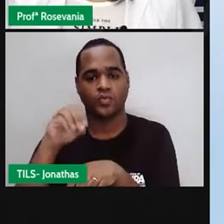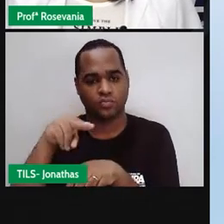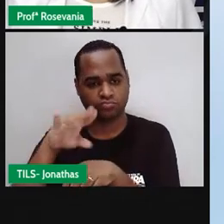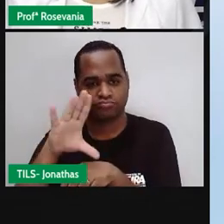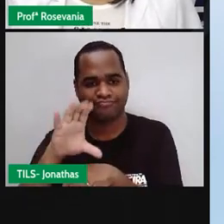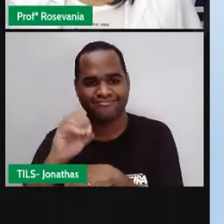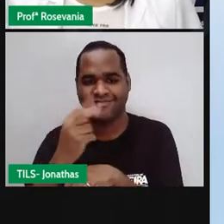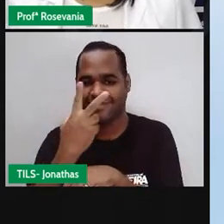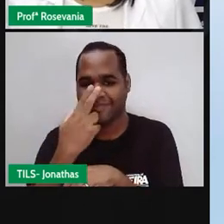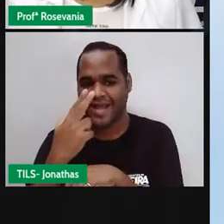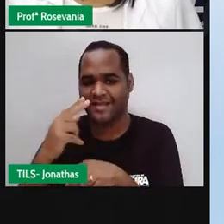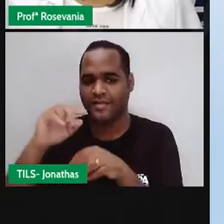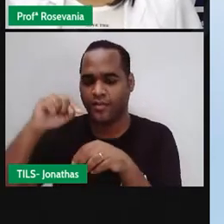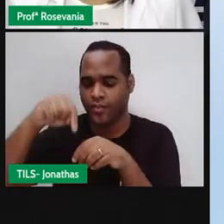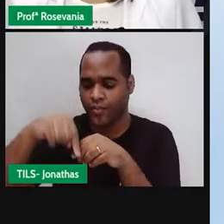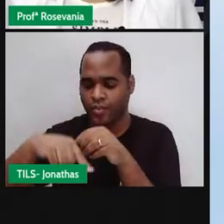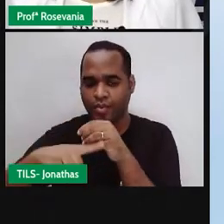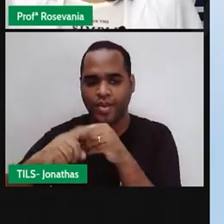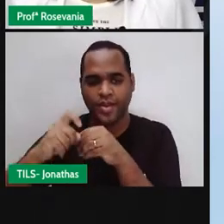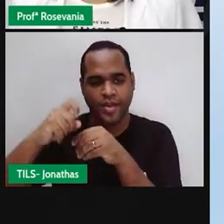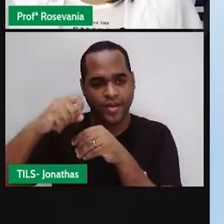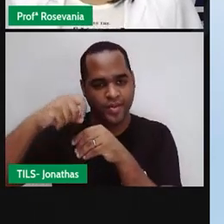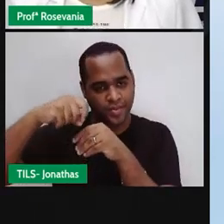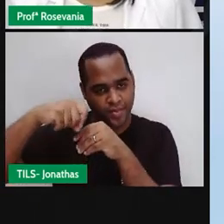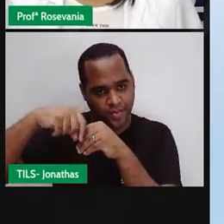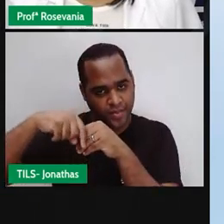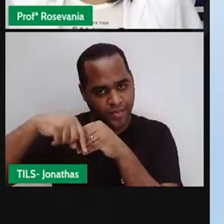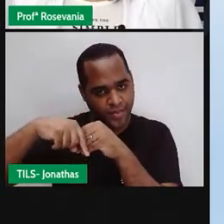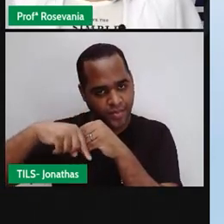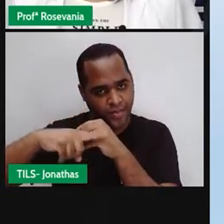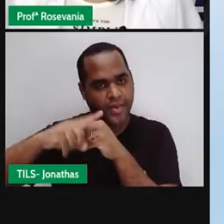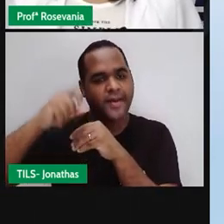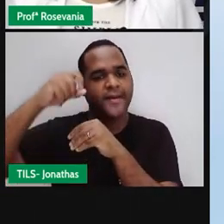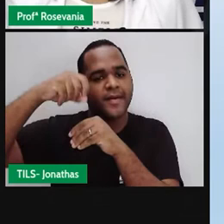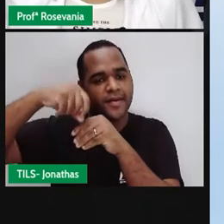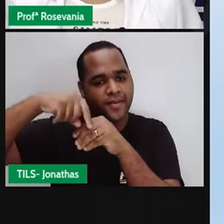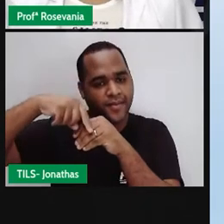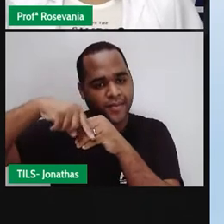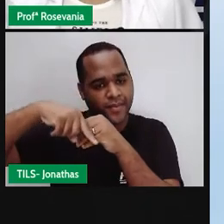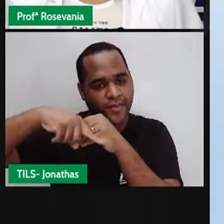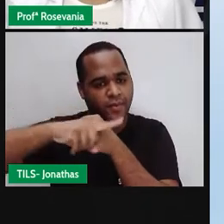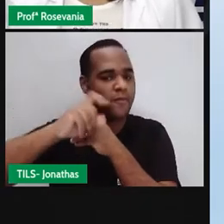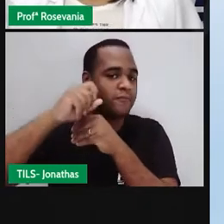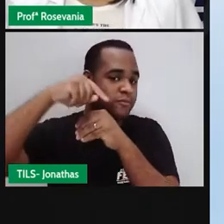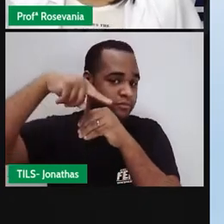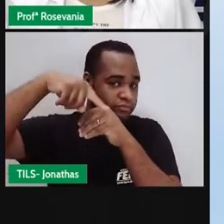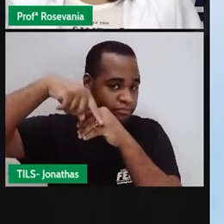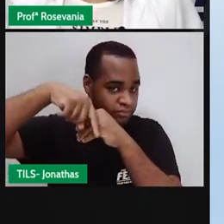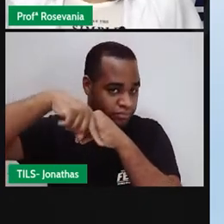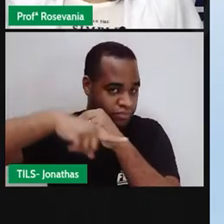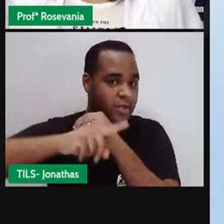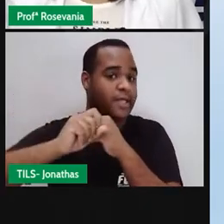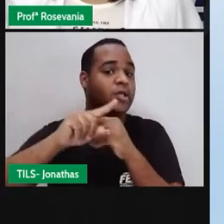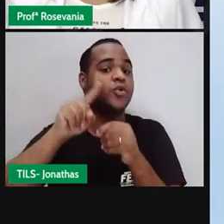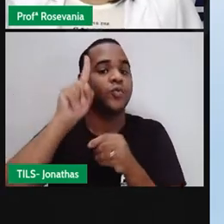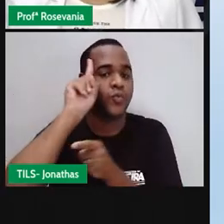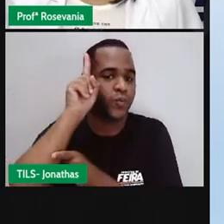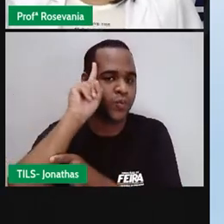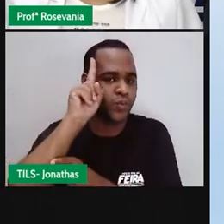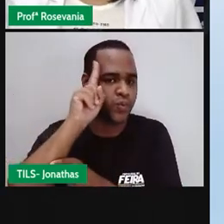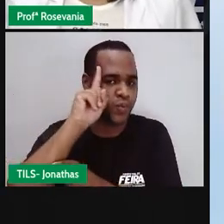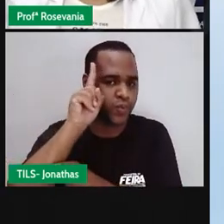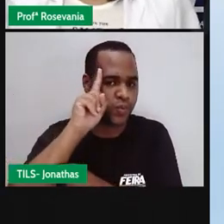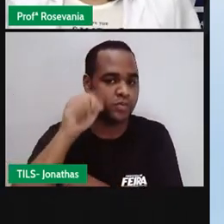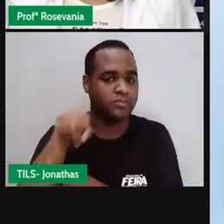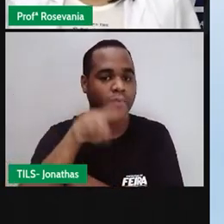um filtro, né. Então, ela filtra essa radiação que vem todo dia e aí a gente só